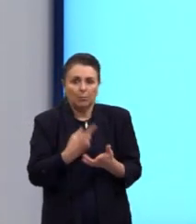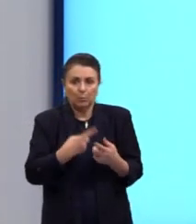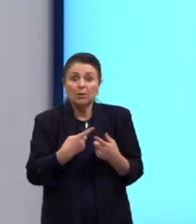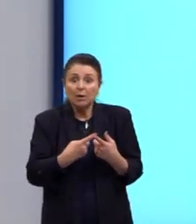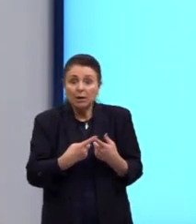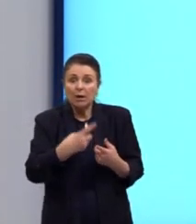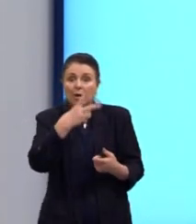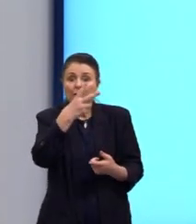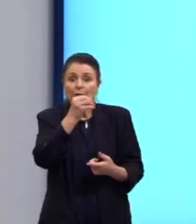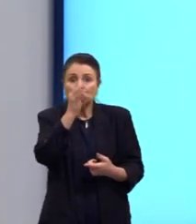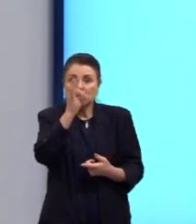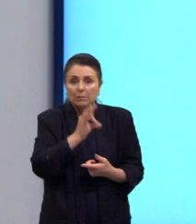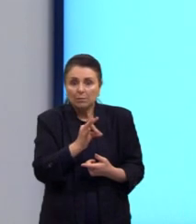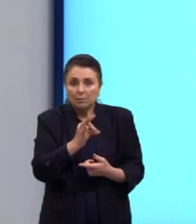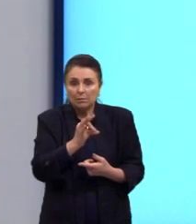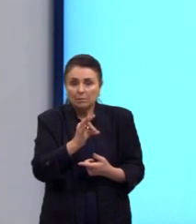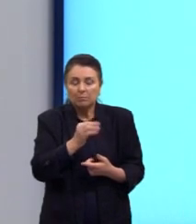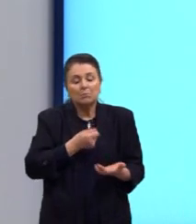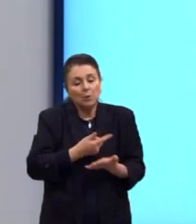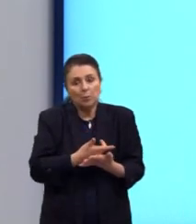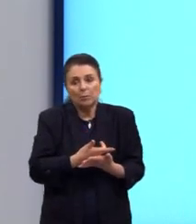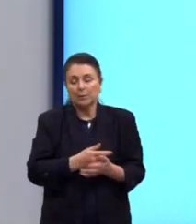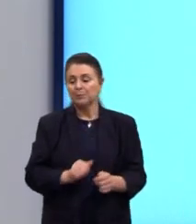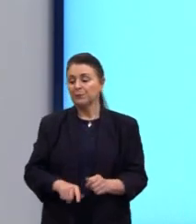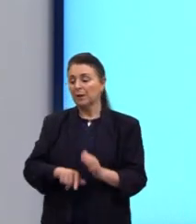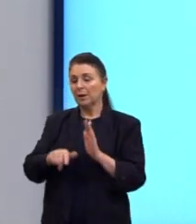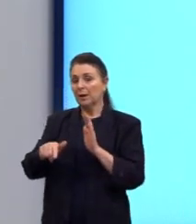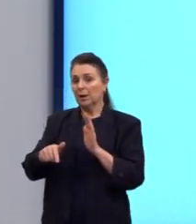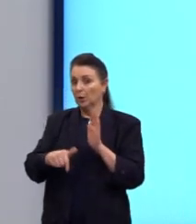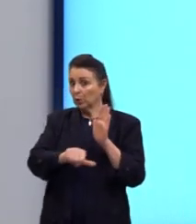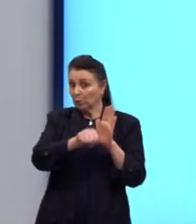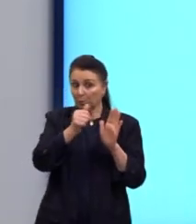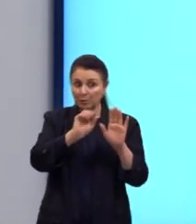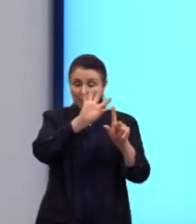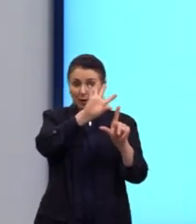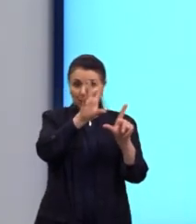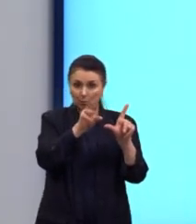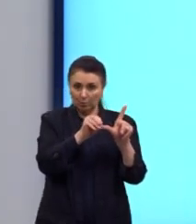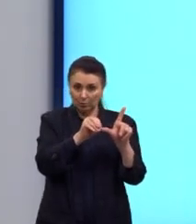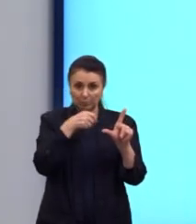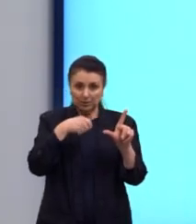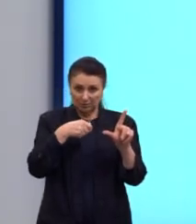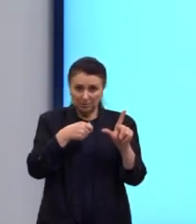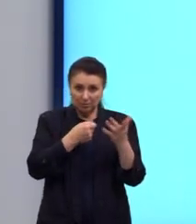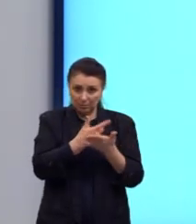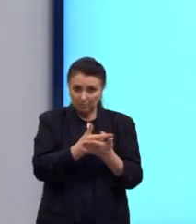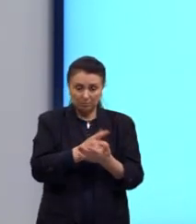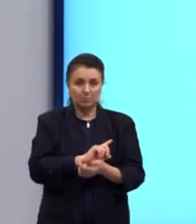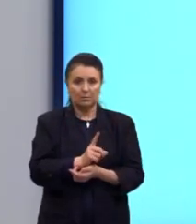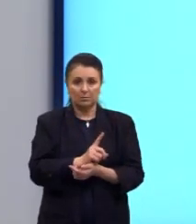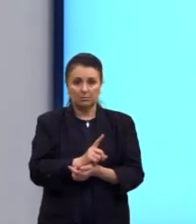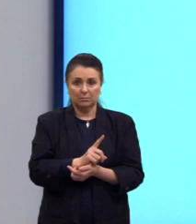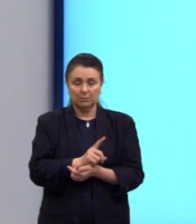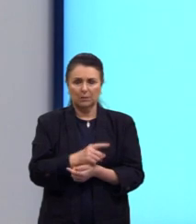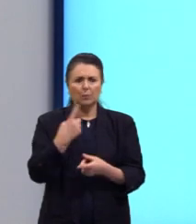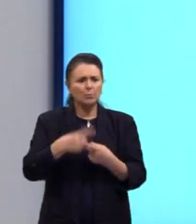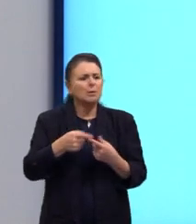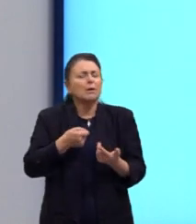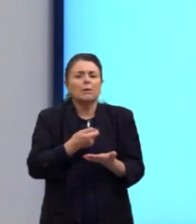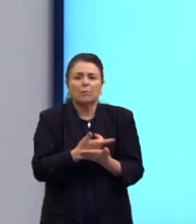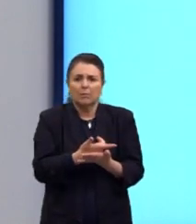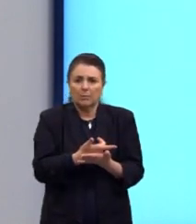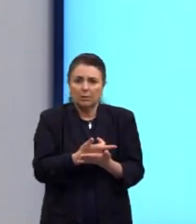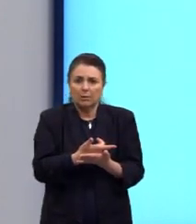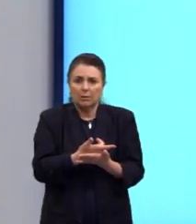com 20% de desconto. No segundo, no primeiro cartoon, ela precisa comprar? Não. Por que que ela compra?